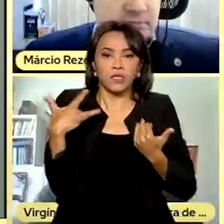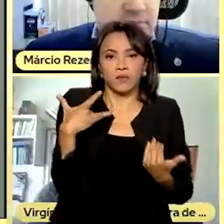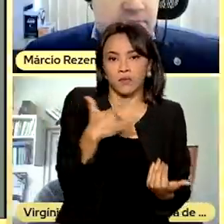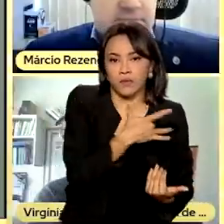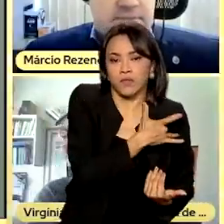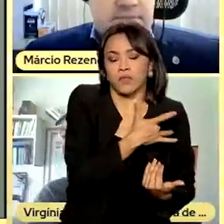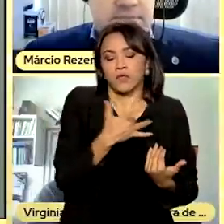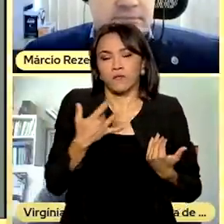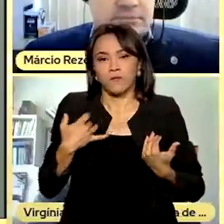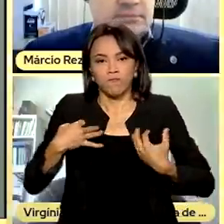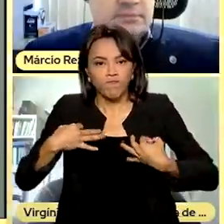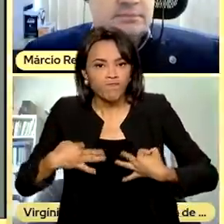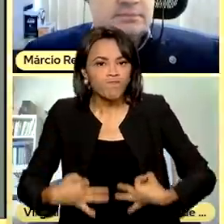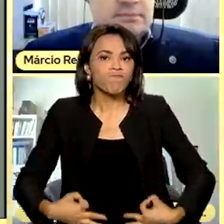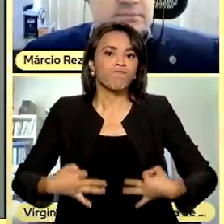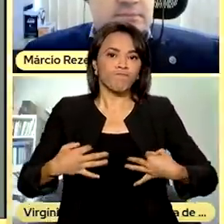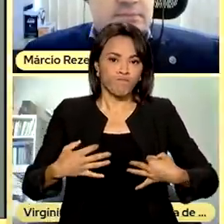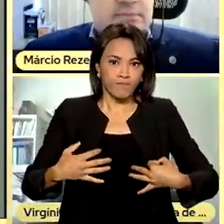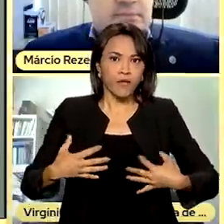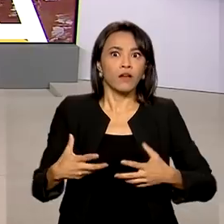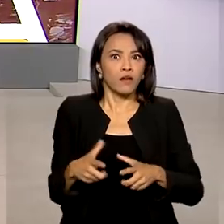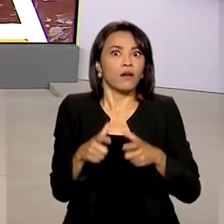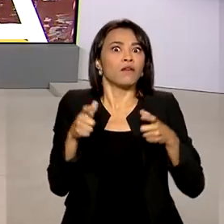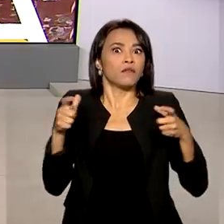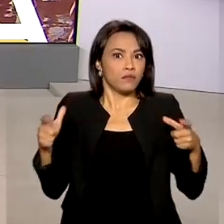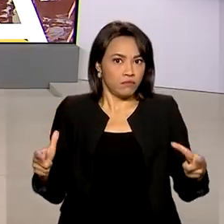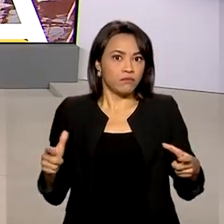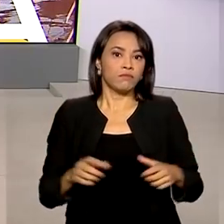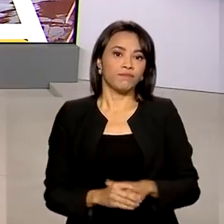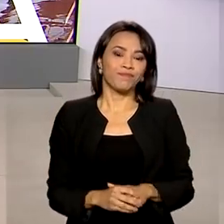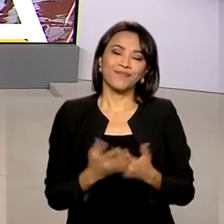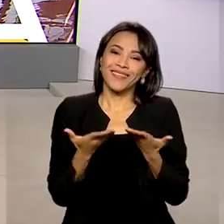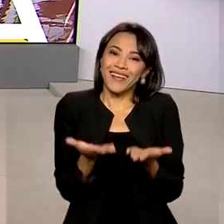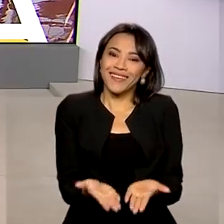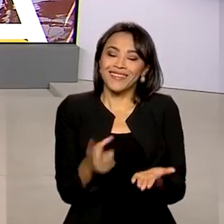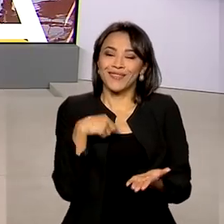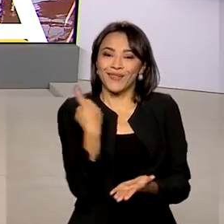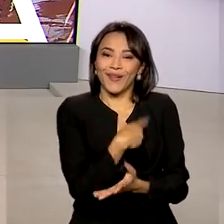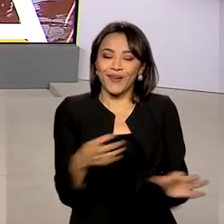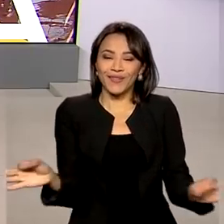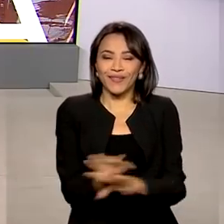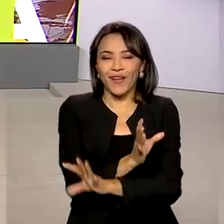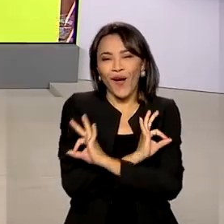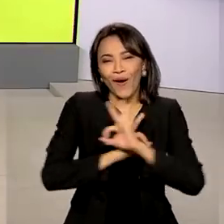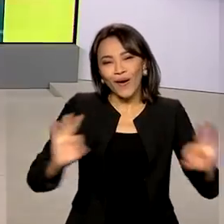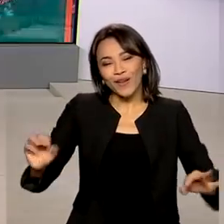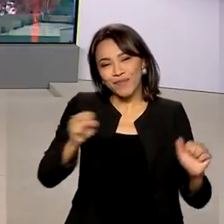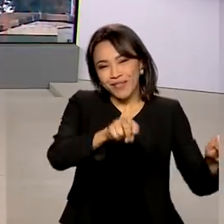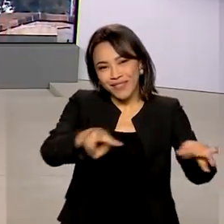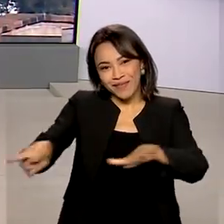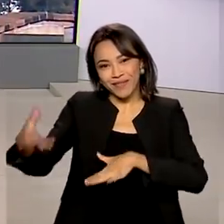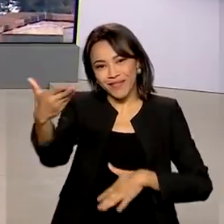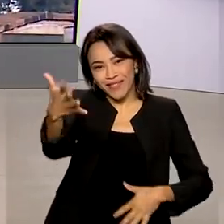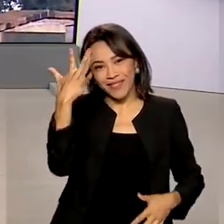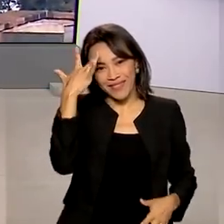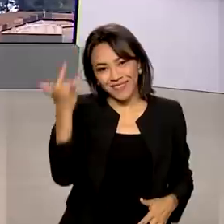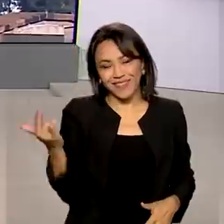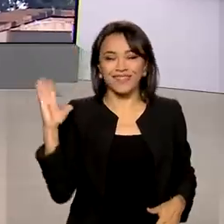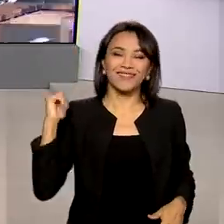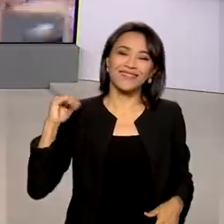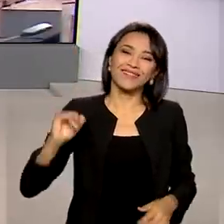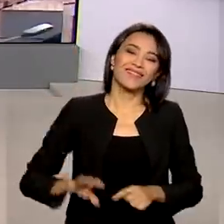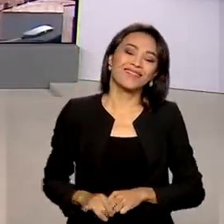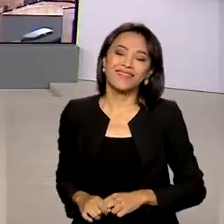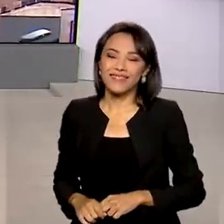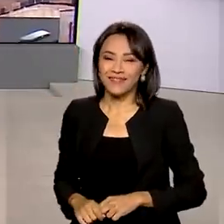justa é muito grande. É isso, a gente fica por aqui. Uma ótima semana para você e até amanhã. Tchau, tchau.